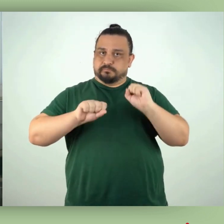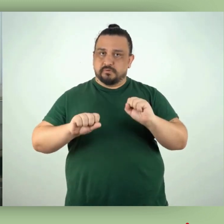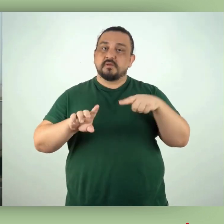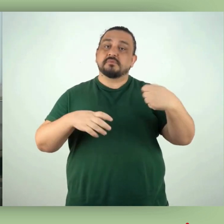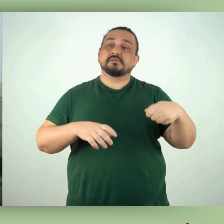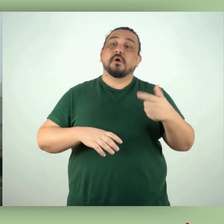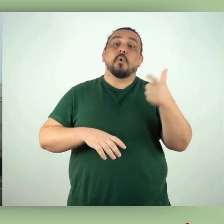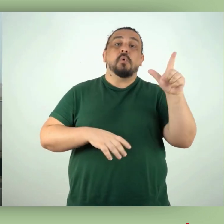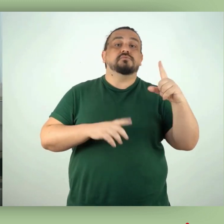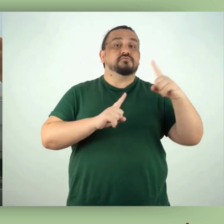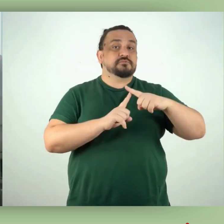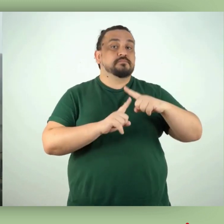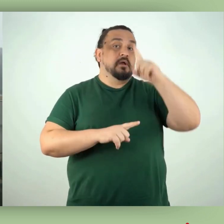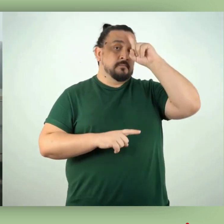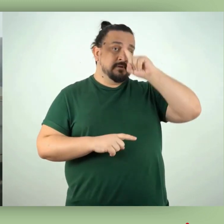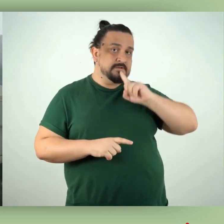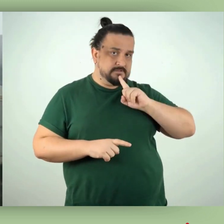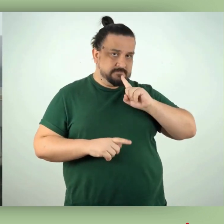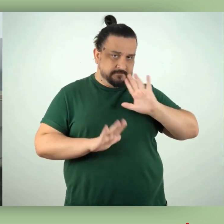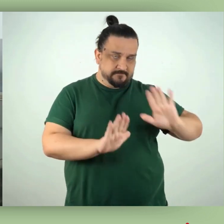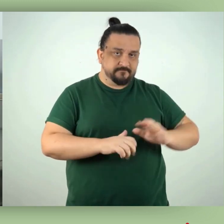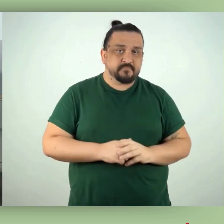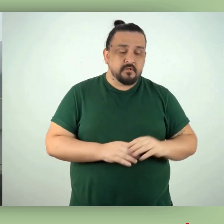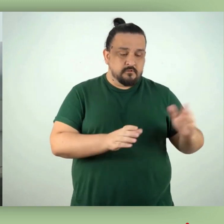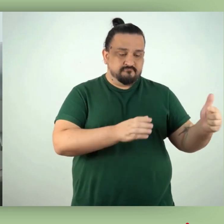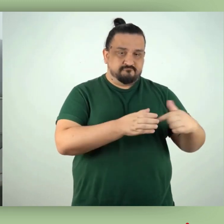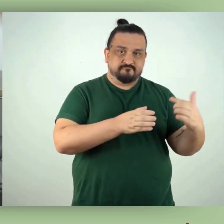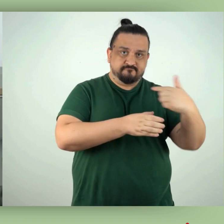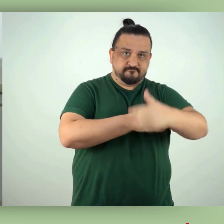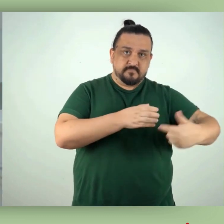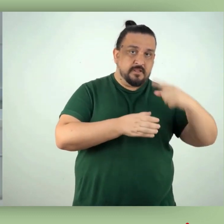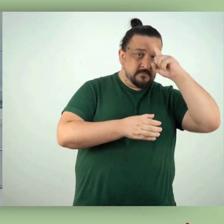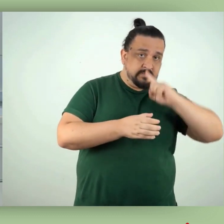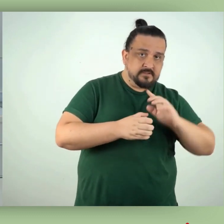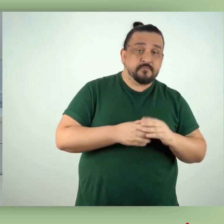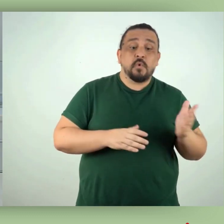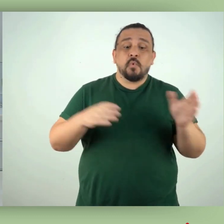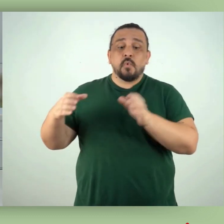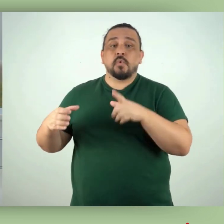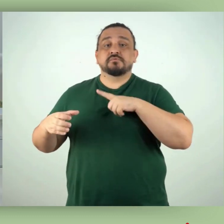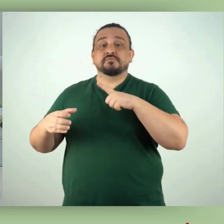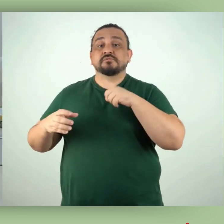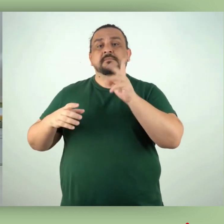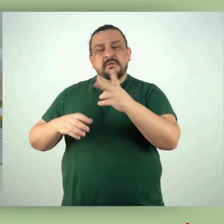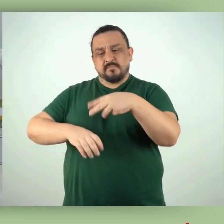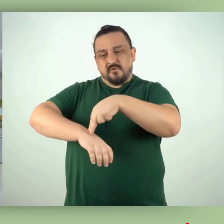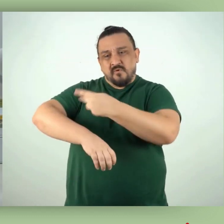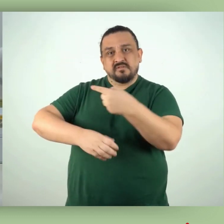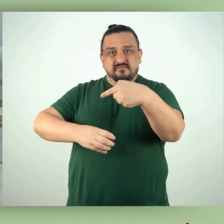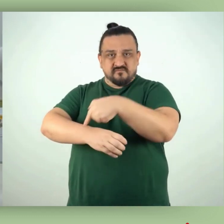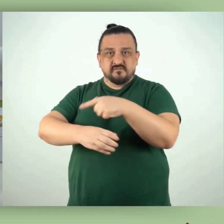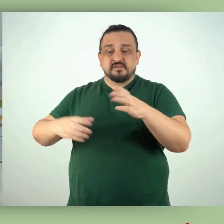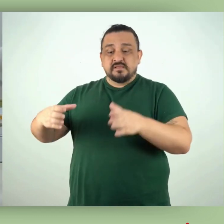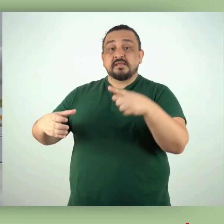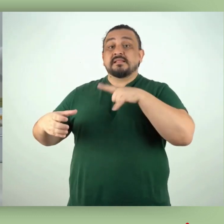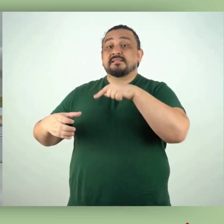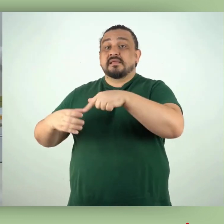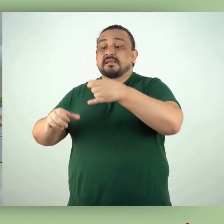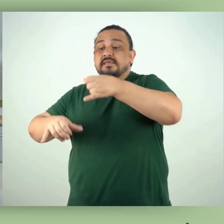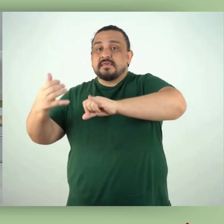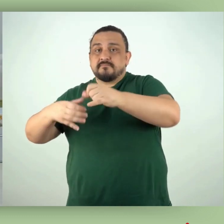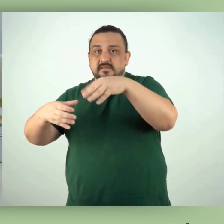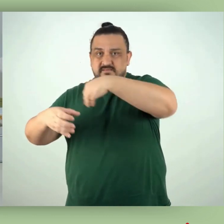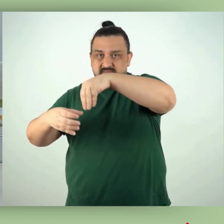devem ser acondicionados em coletores de cor amarela. Já os resíduos pérfuro cortantes contaminados por substâncias